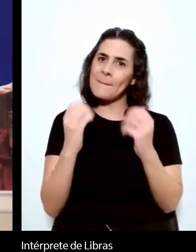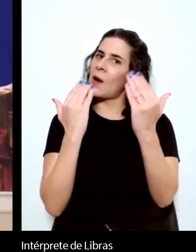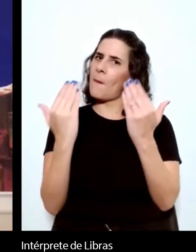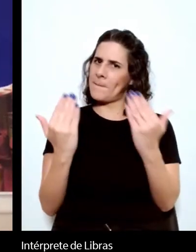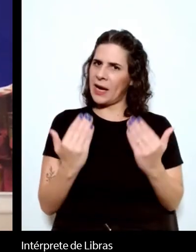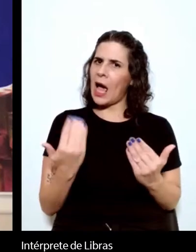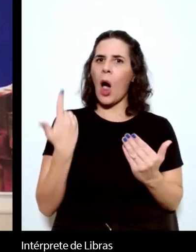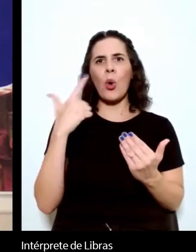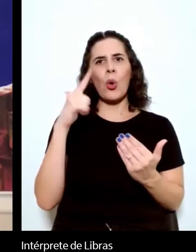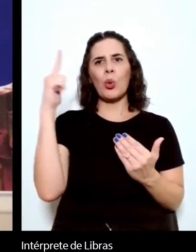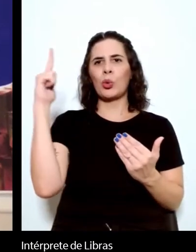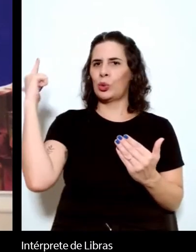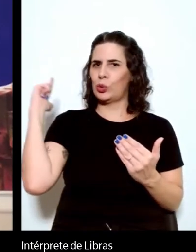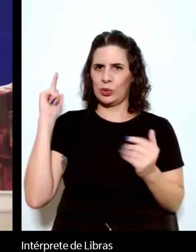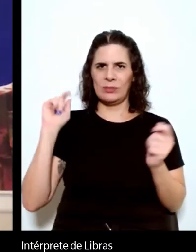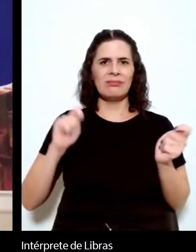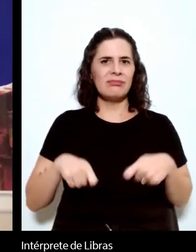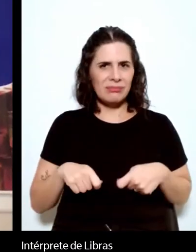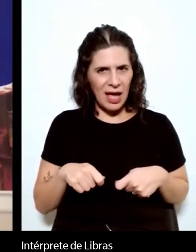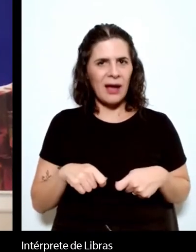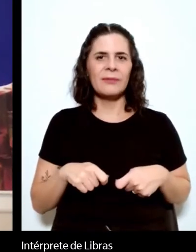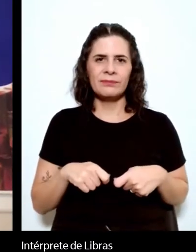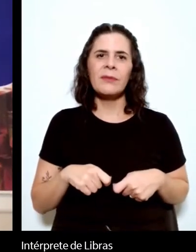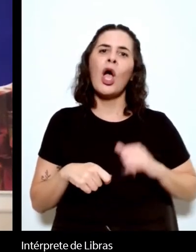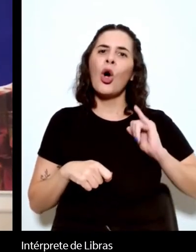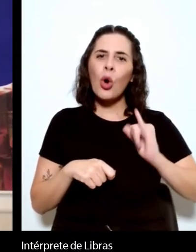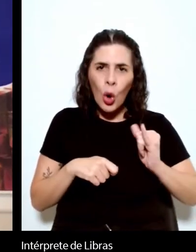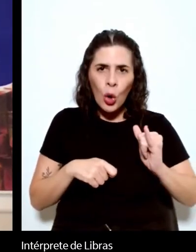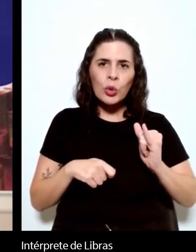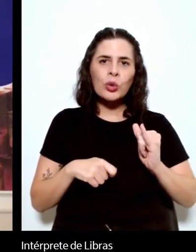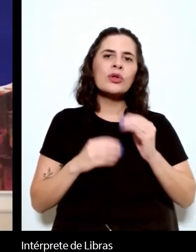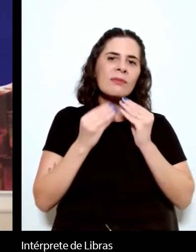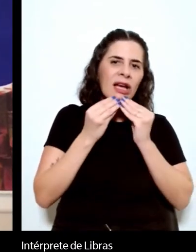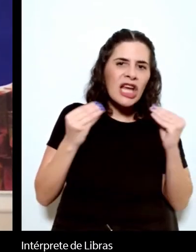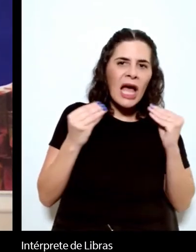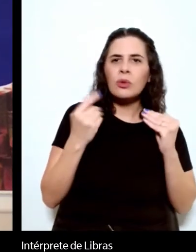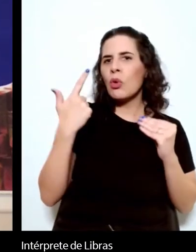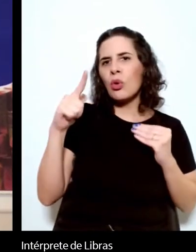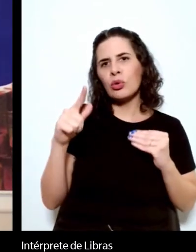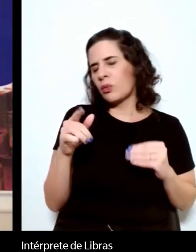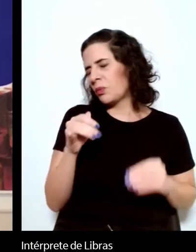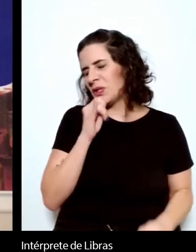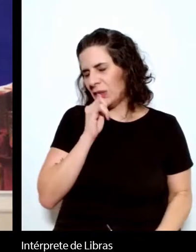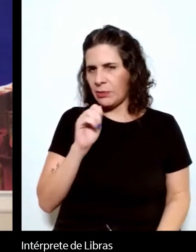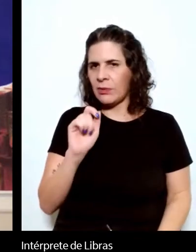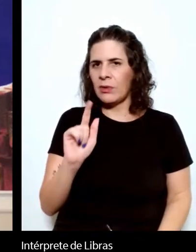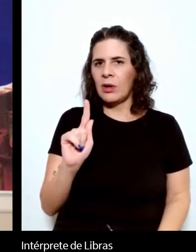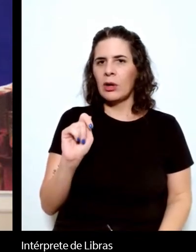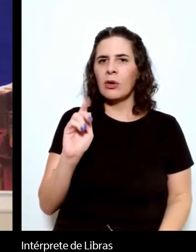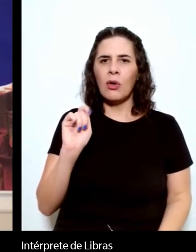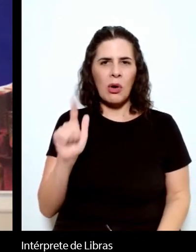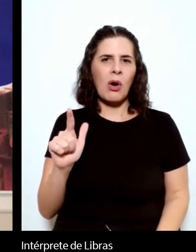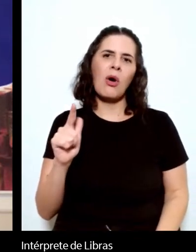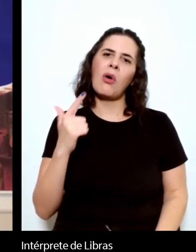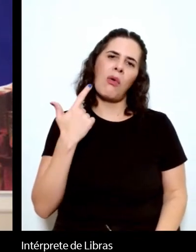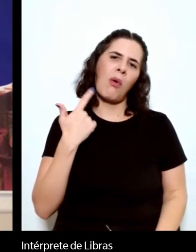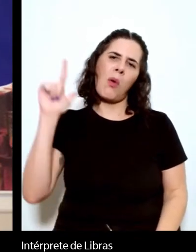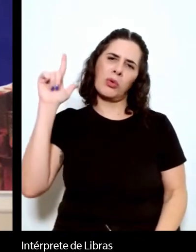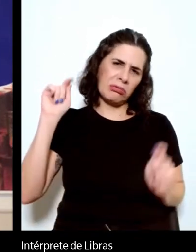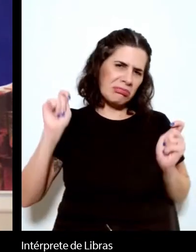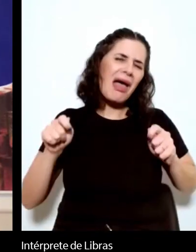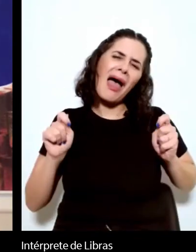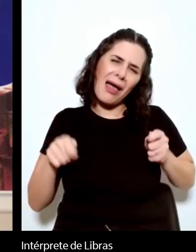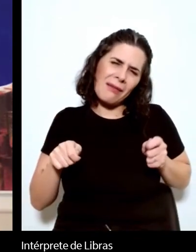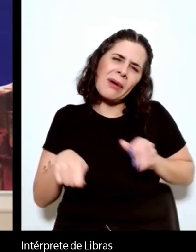os contos machadianos com contos de outros mestres, como Gogol e Malpassão. Ao mesmo tempo,